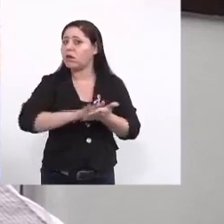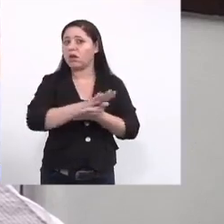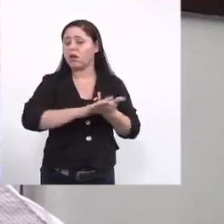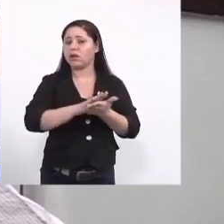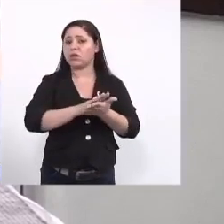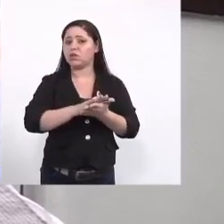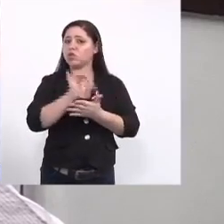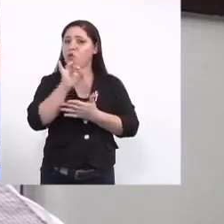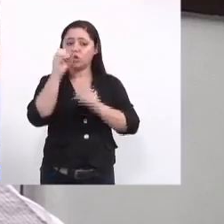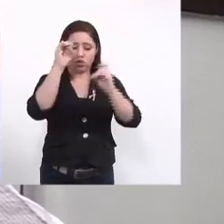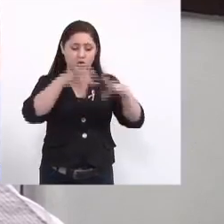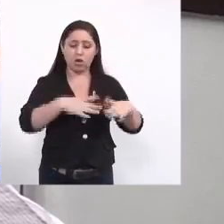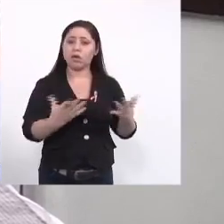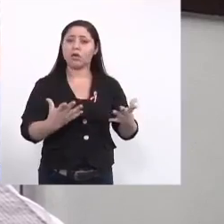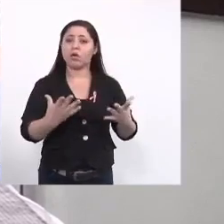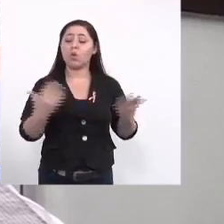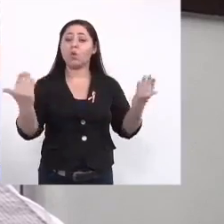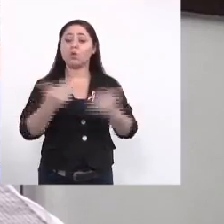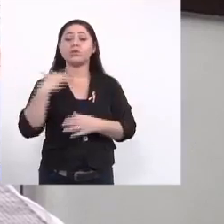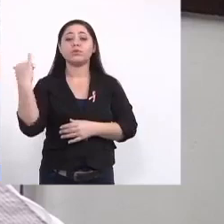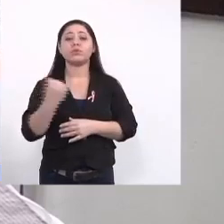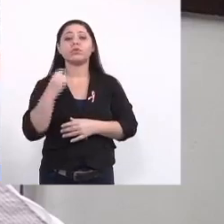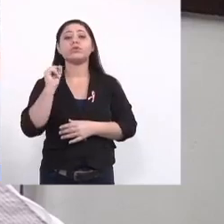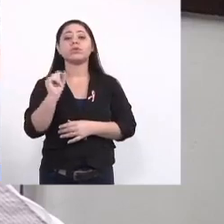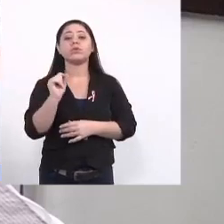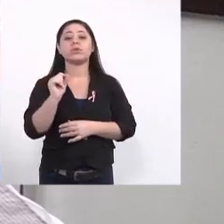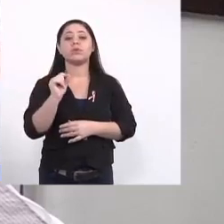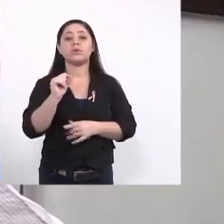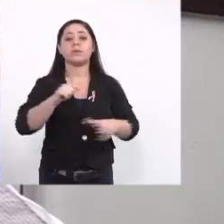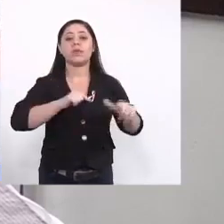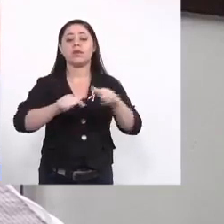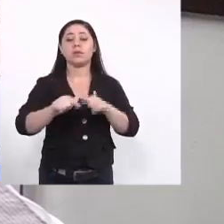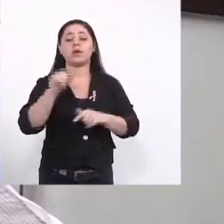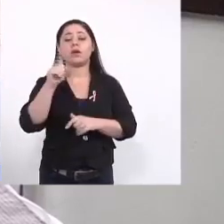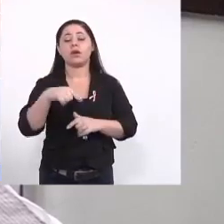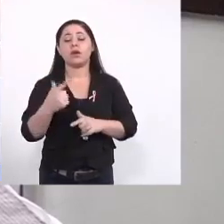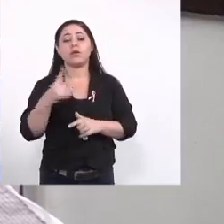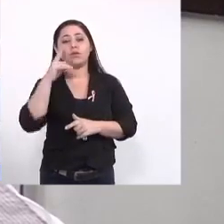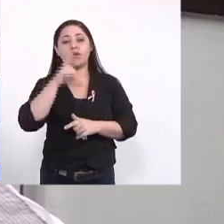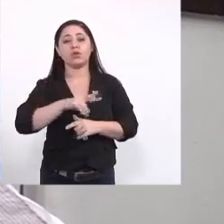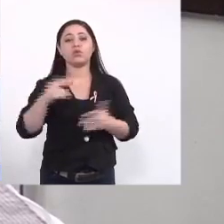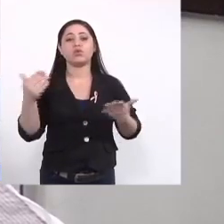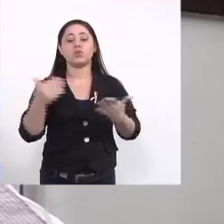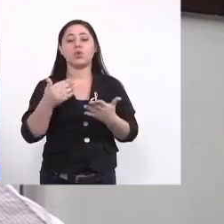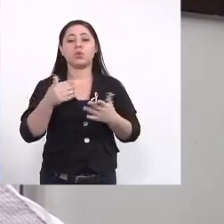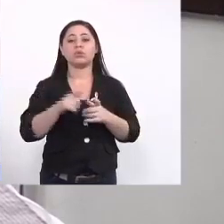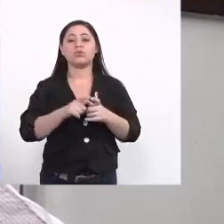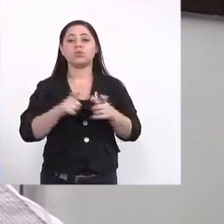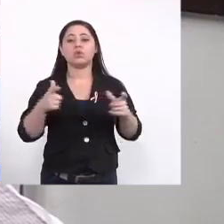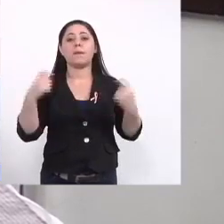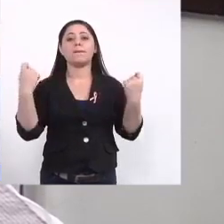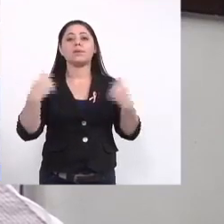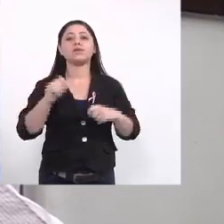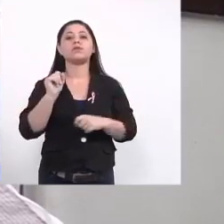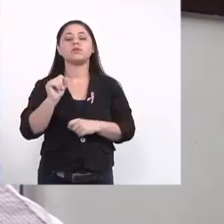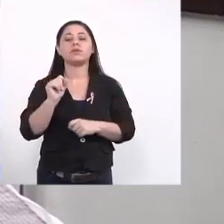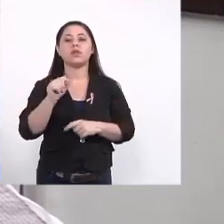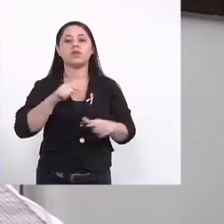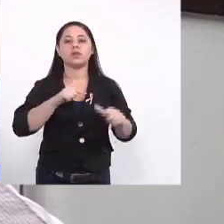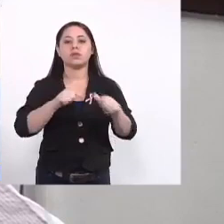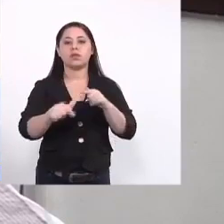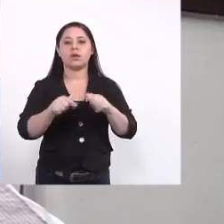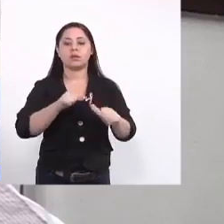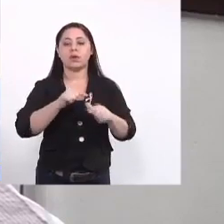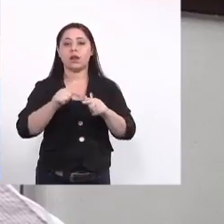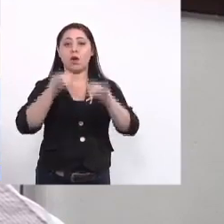hoje o que é mais interessante para se trabalhar nisso o que eu vejo a grande necessidade é trabalhar